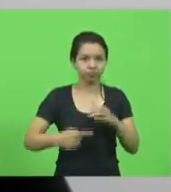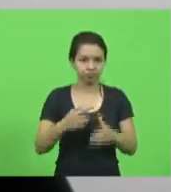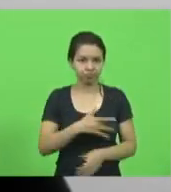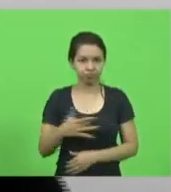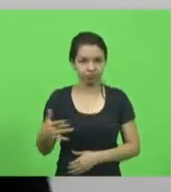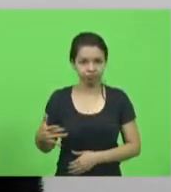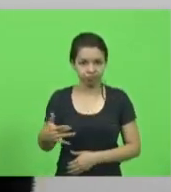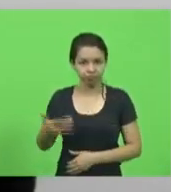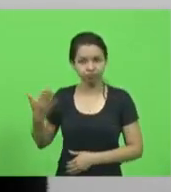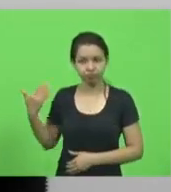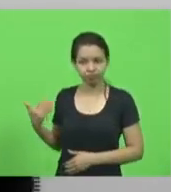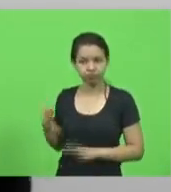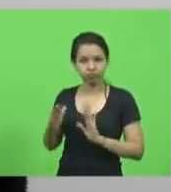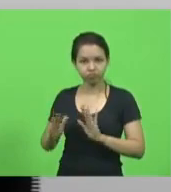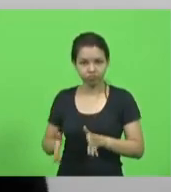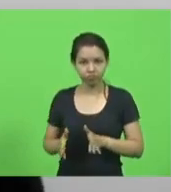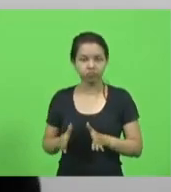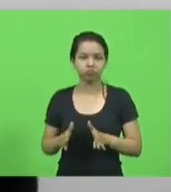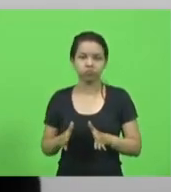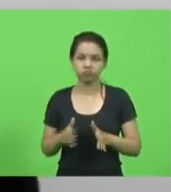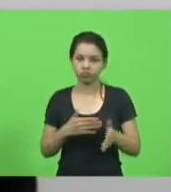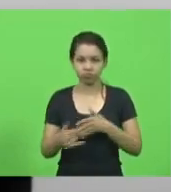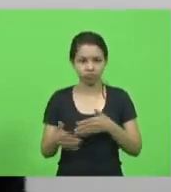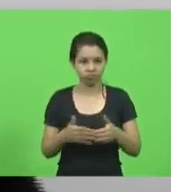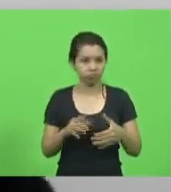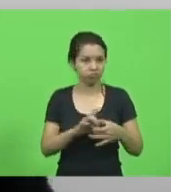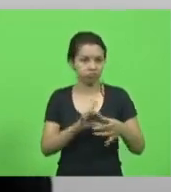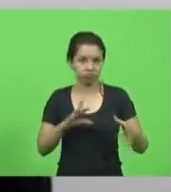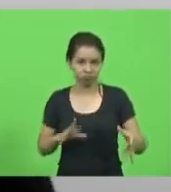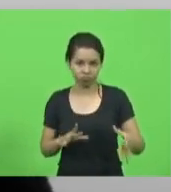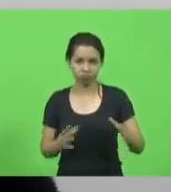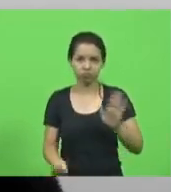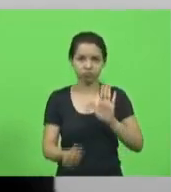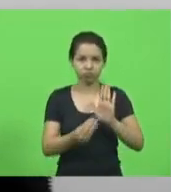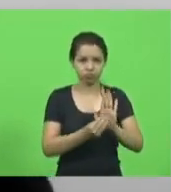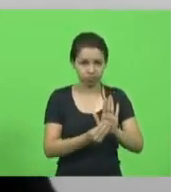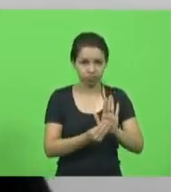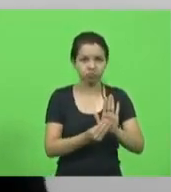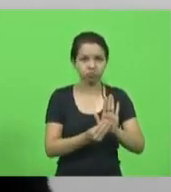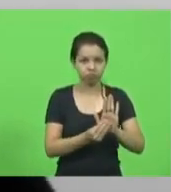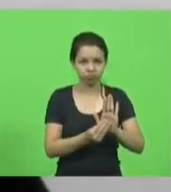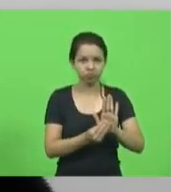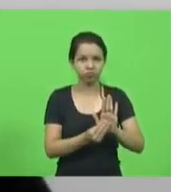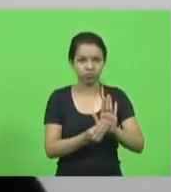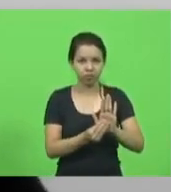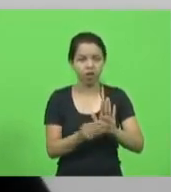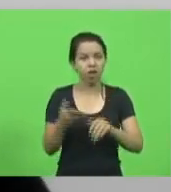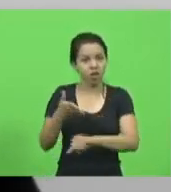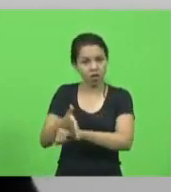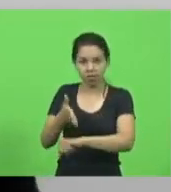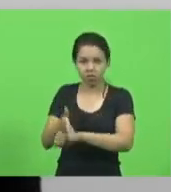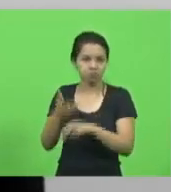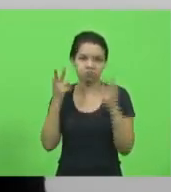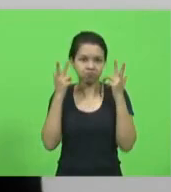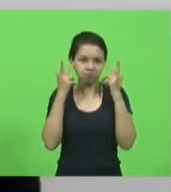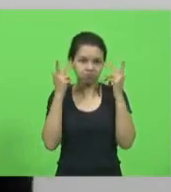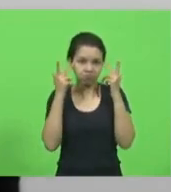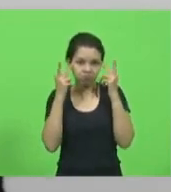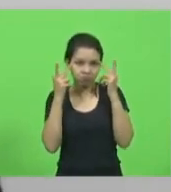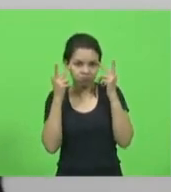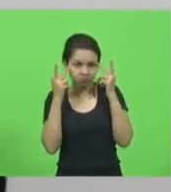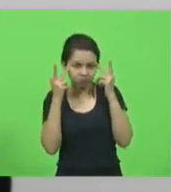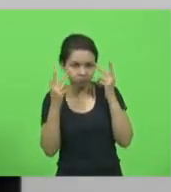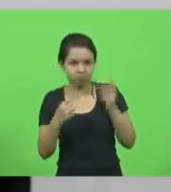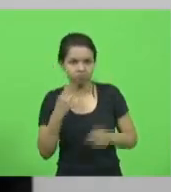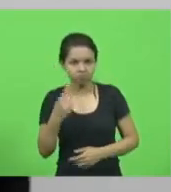atuando independente agora dessa nova instalação, a composição vinha atuando normalmente, deputado